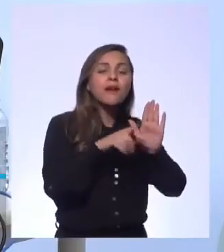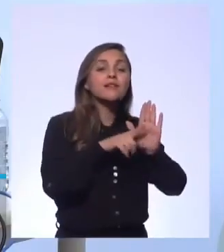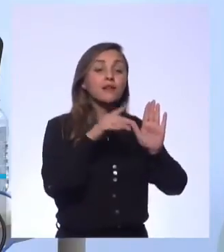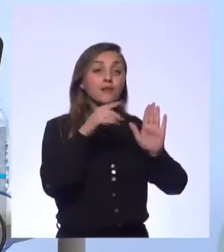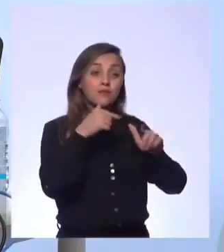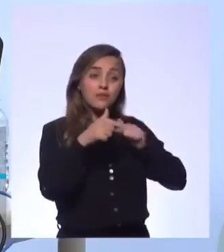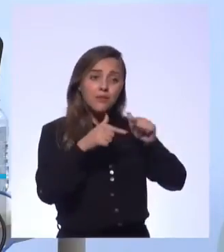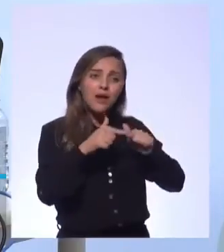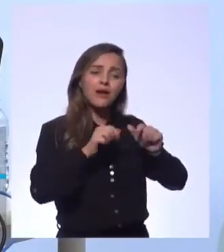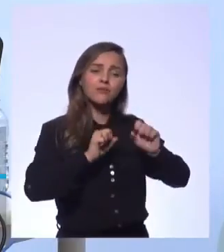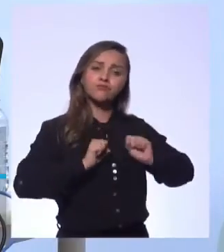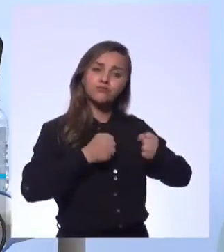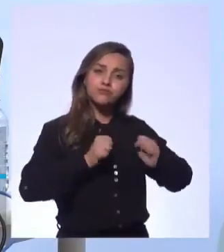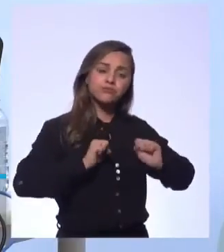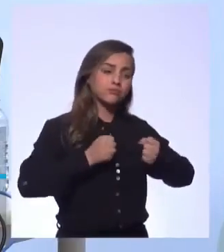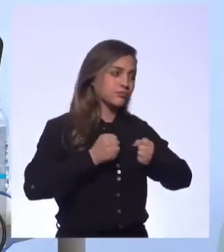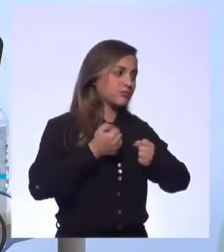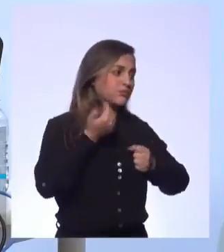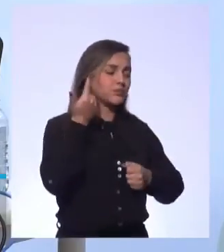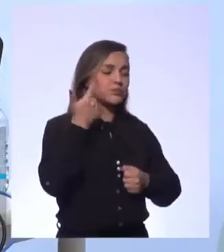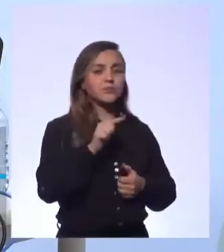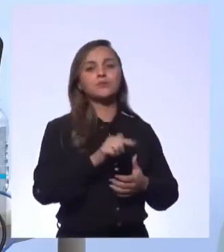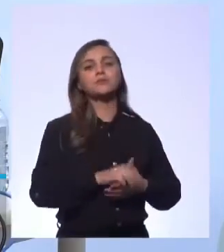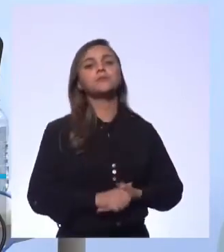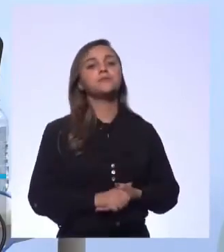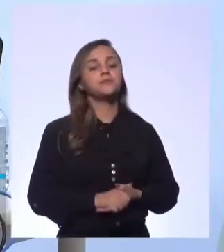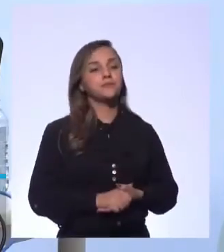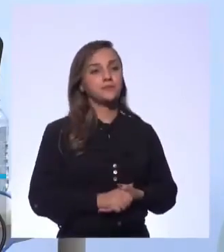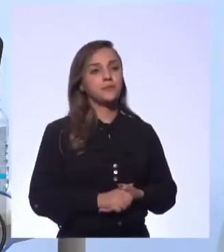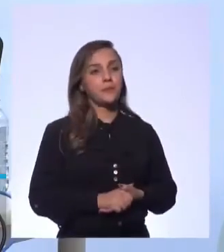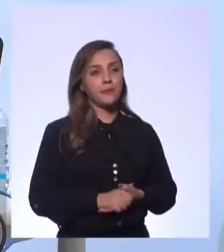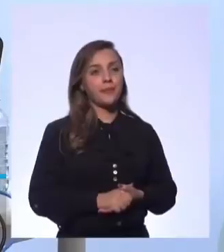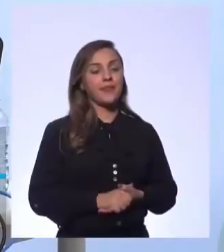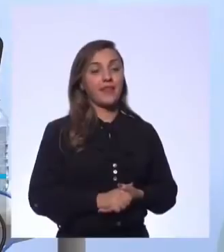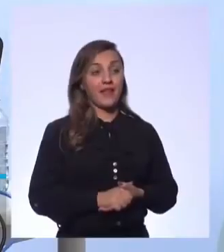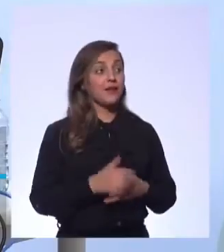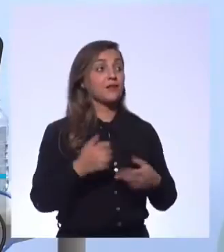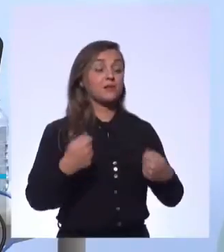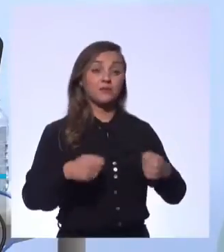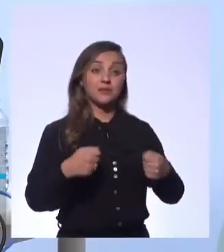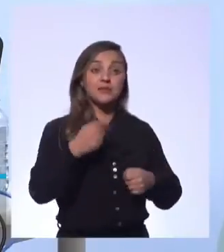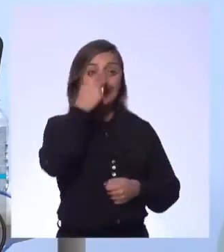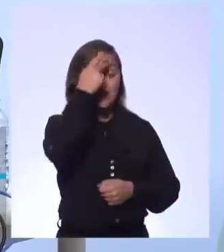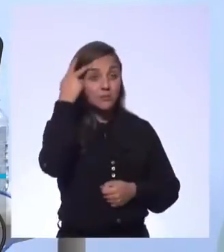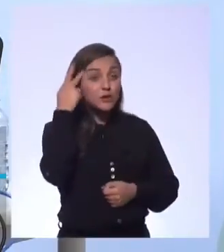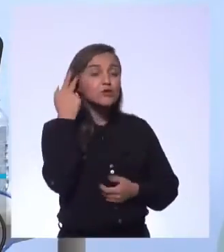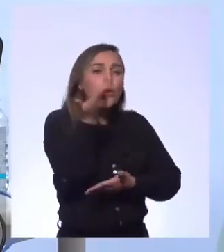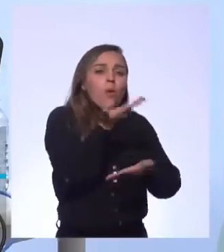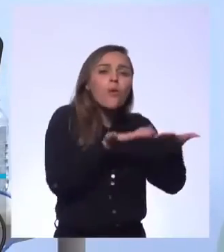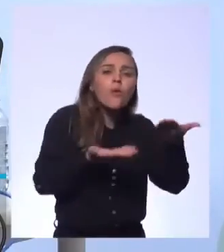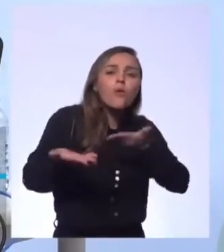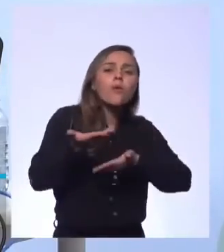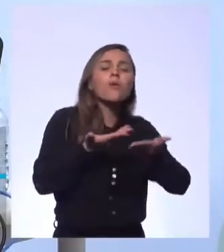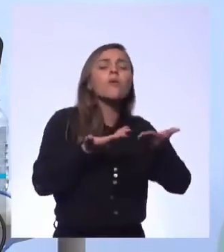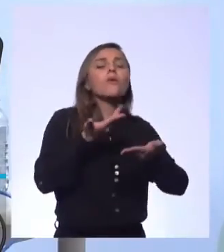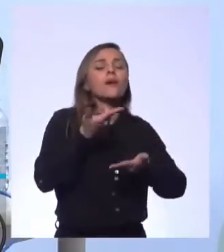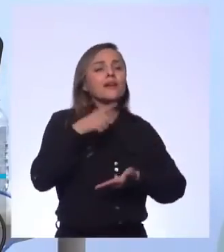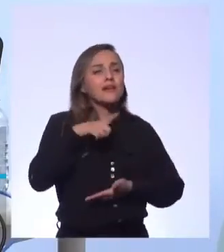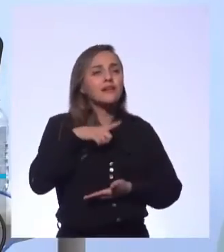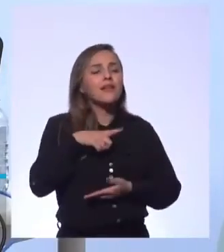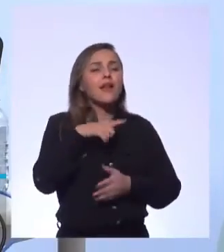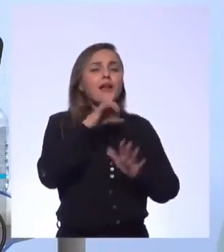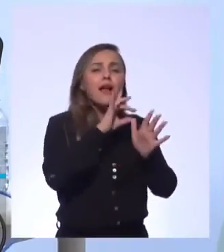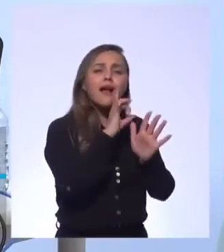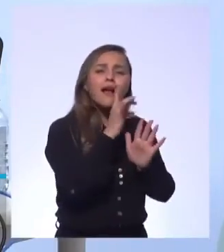têm que ser trabalhadas em cima daquilo. Esse desdobramento desse objetivo. Por isso que eu preciso de gente que tenha o domínio dessas características para que eles